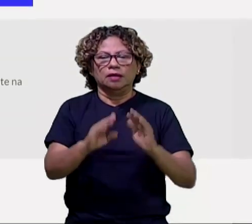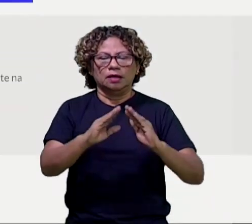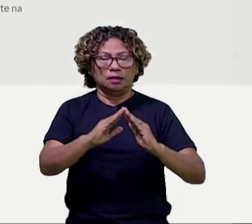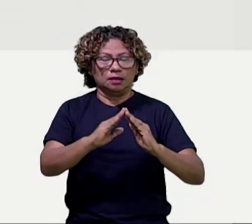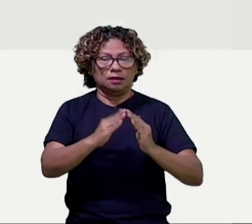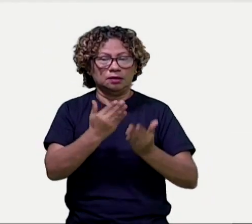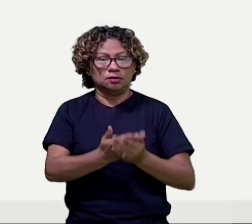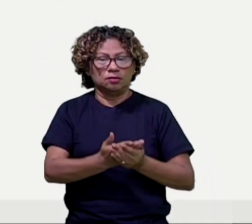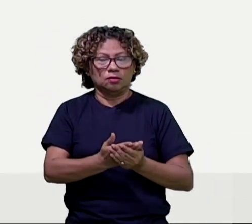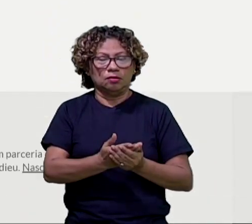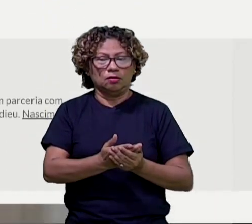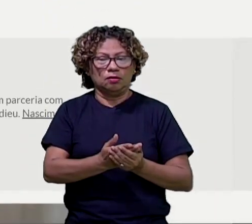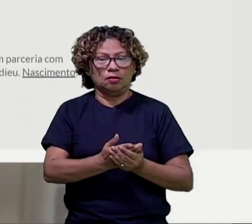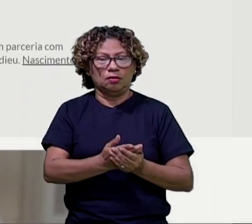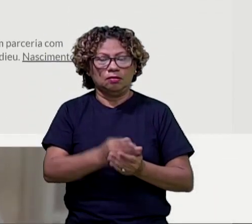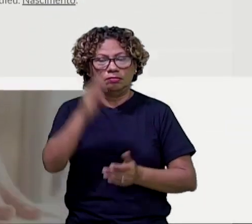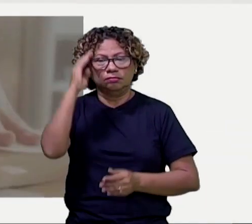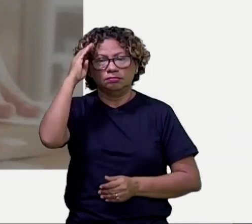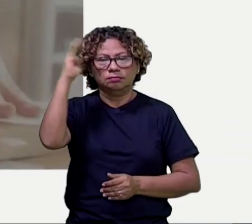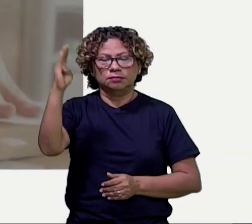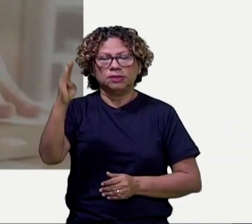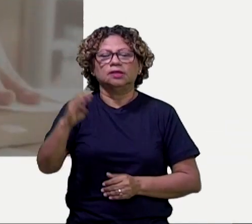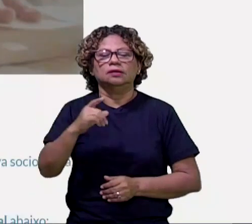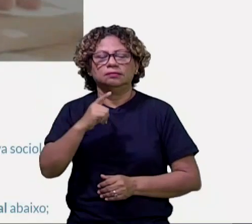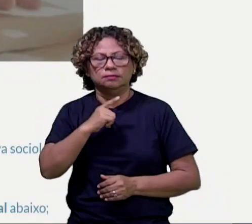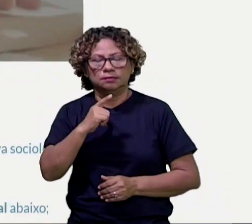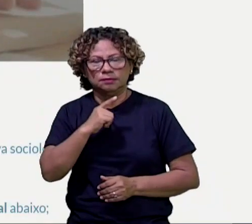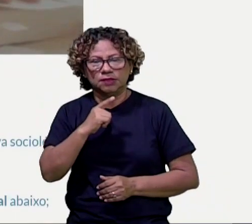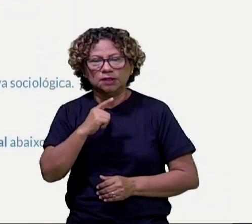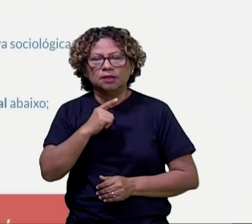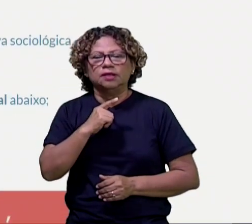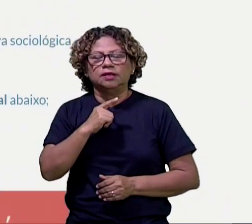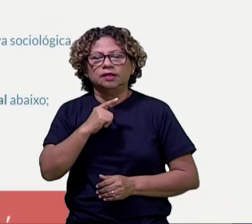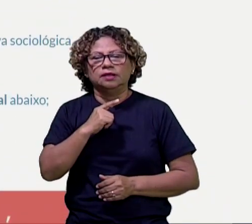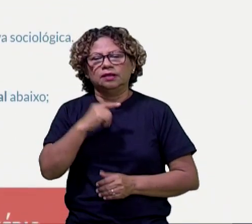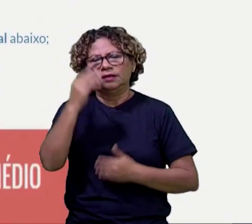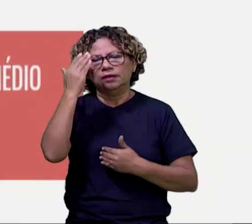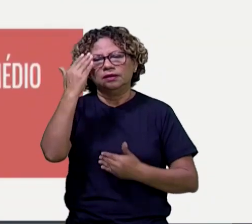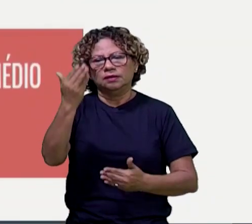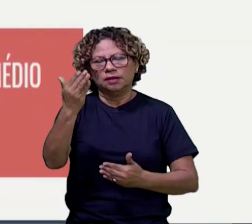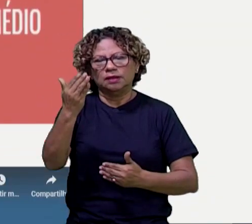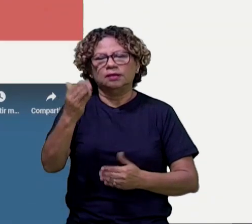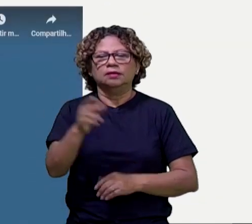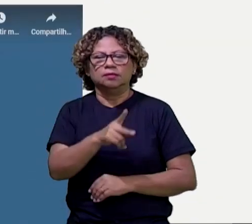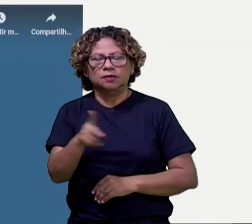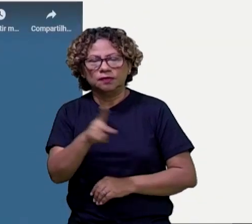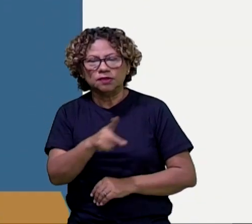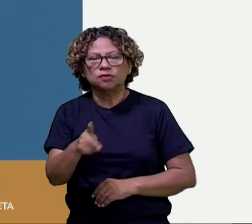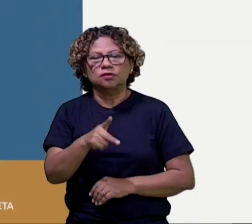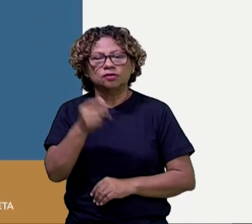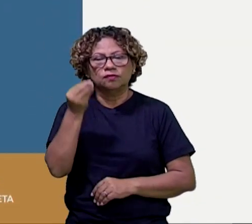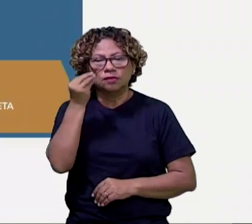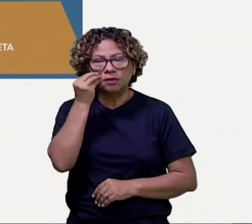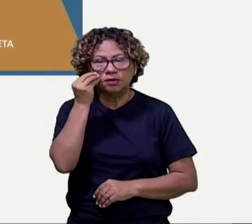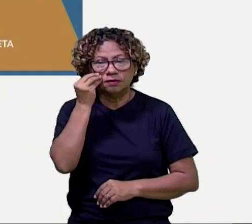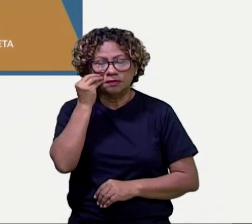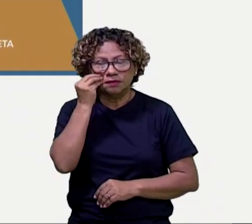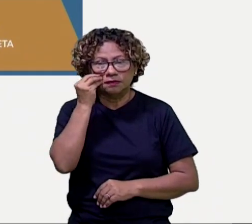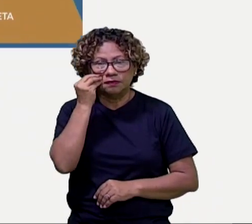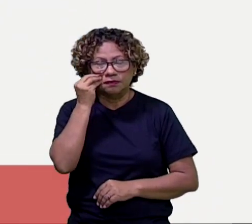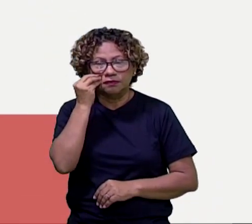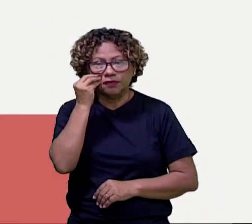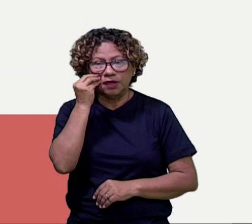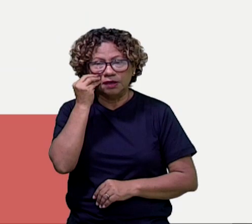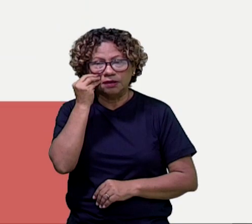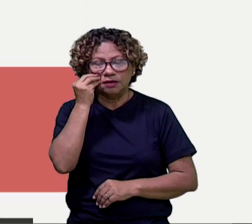Sintam-se aí agraciados por essa iniciativa do professor e se você, professor, que estiver assistindo aqui a